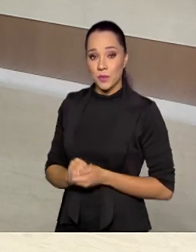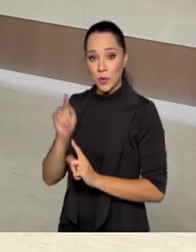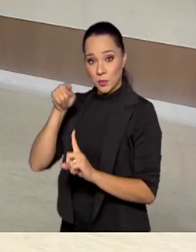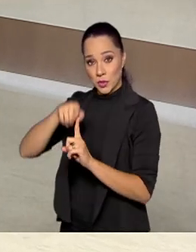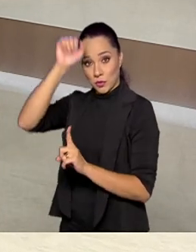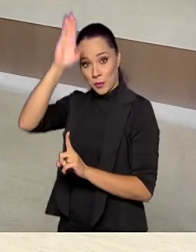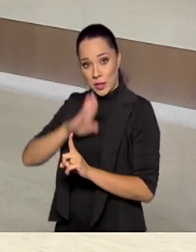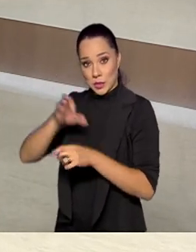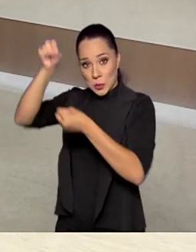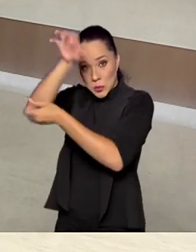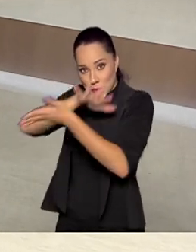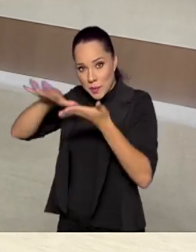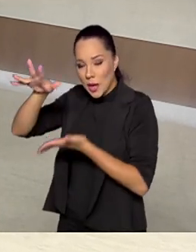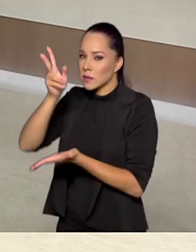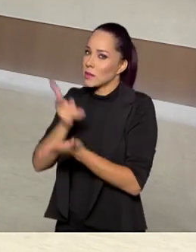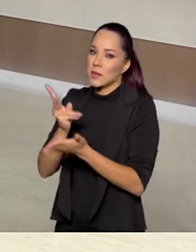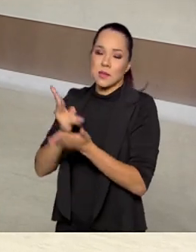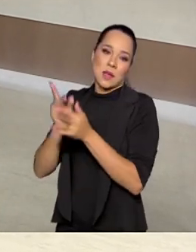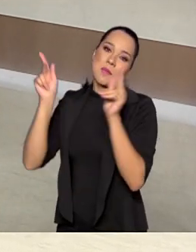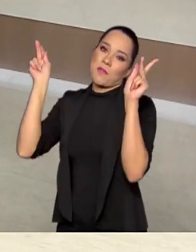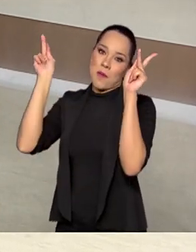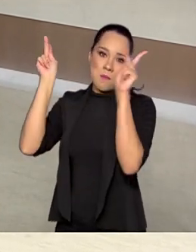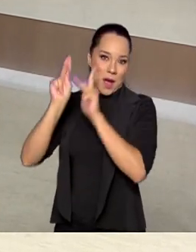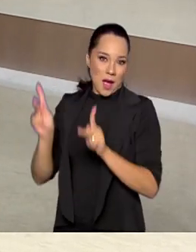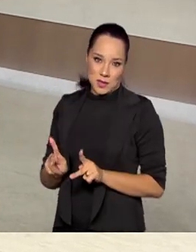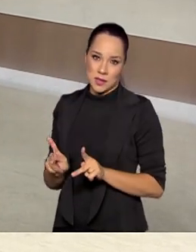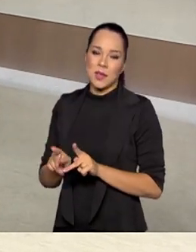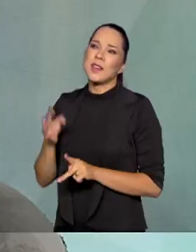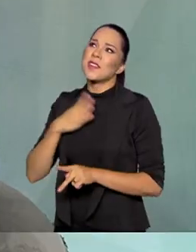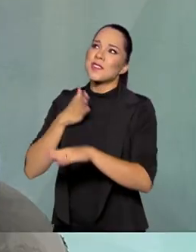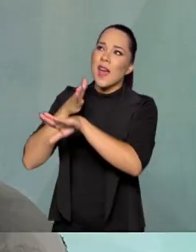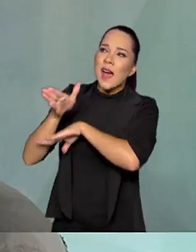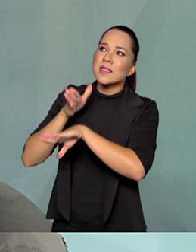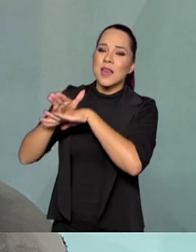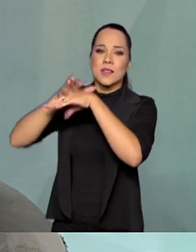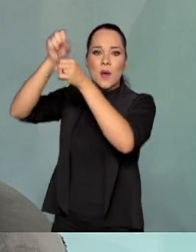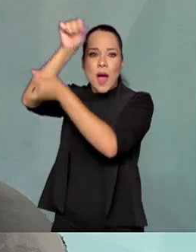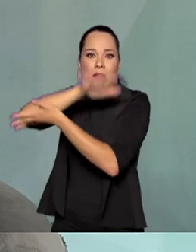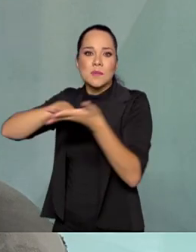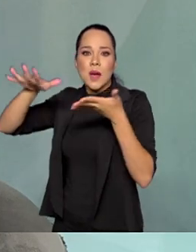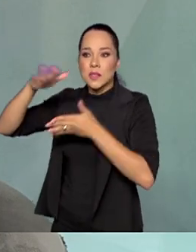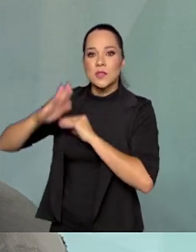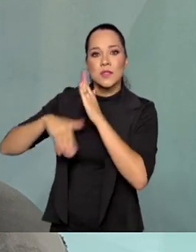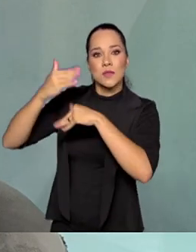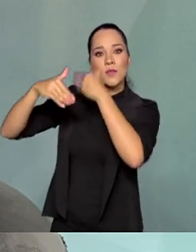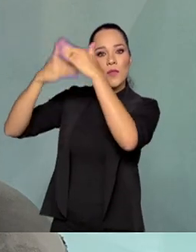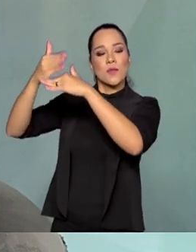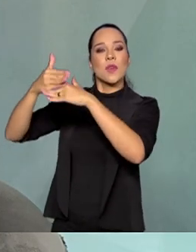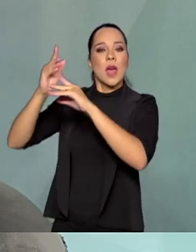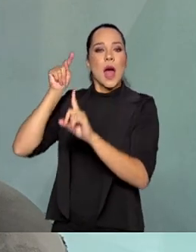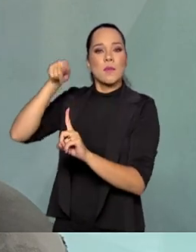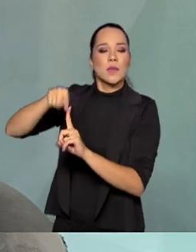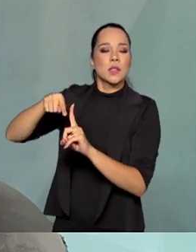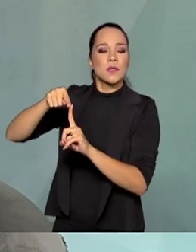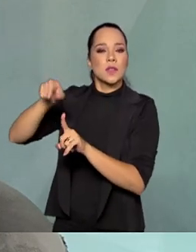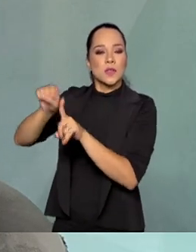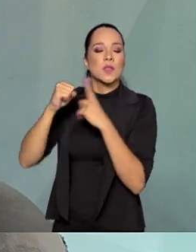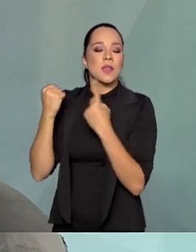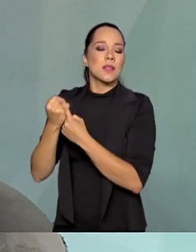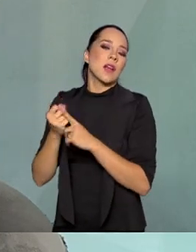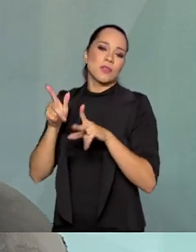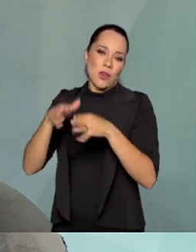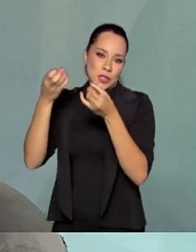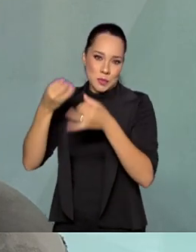Brasil no espaço sempre foram pacíficos, né? Nós queremos o acesso ao espaço para desenvolver aplicações na nossa sociedade, como eu lhe falei.